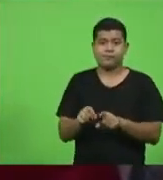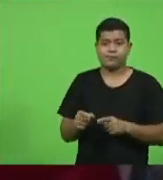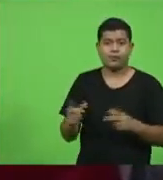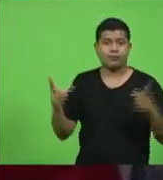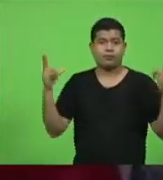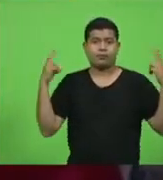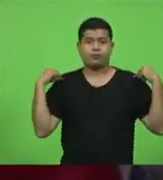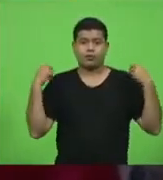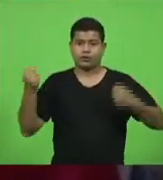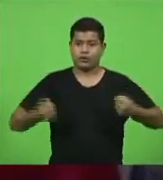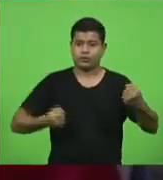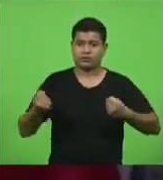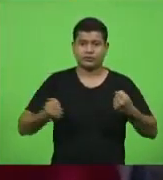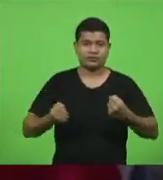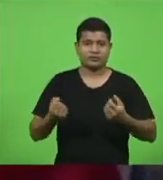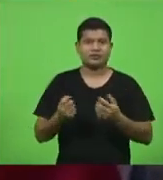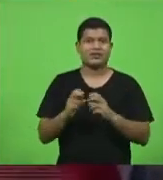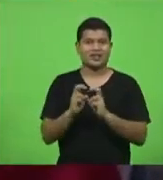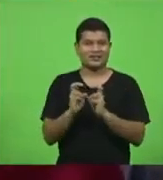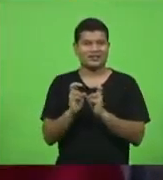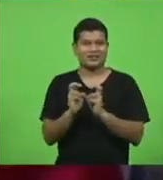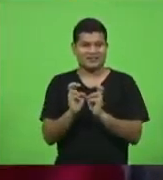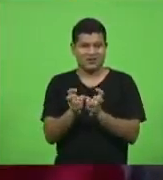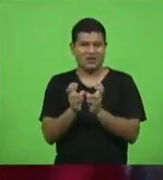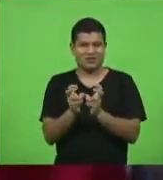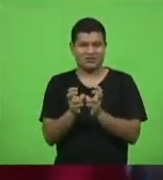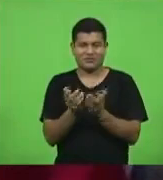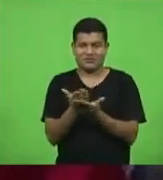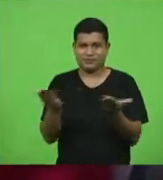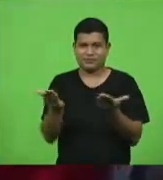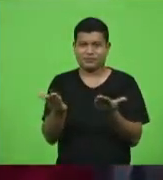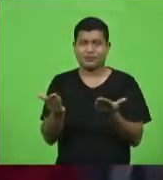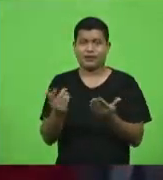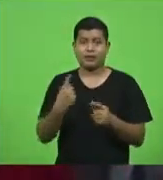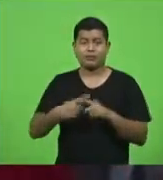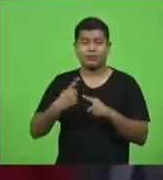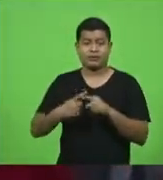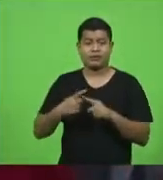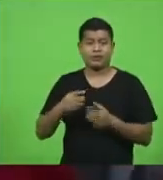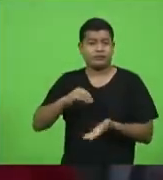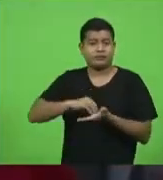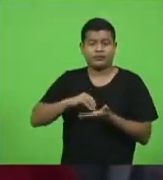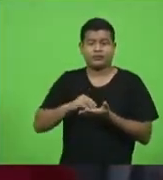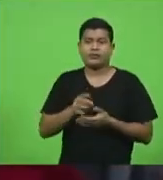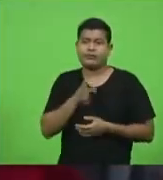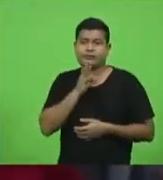crianças, certo? Porque eu tenho um conhecido que não foi vacinado ainda.